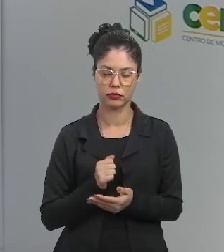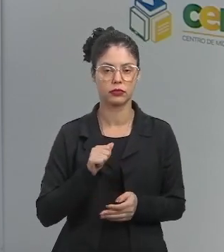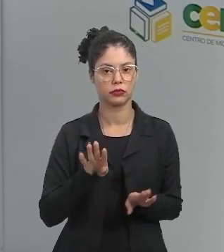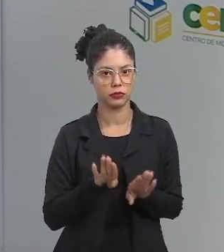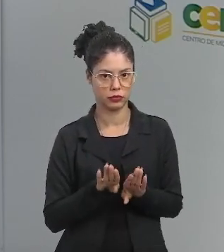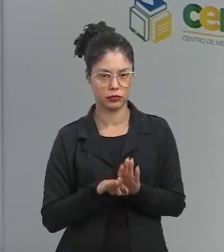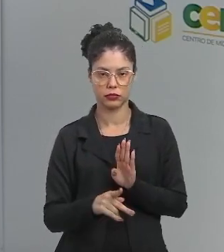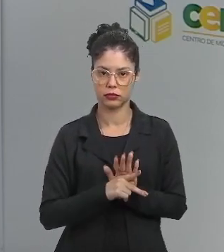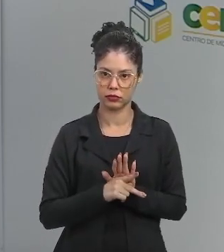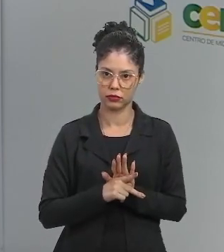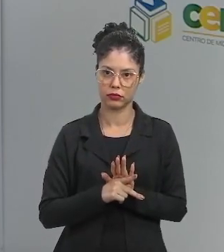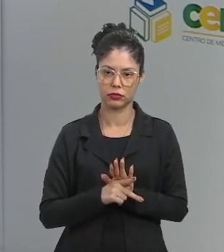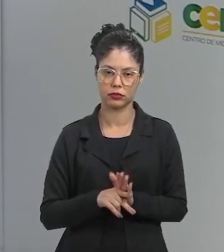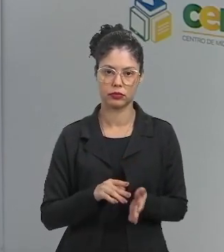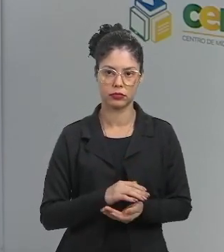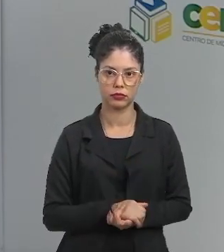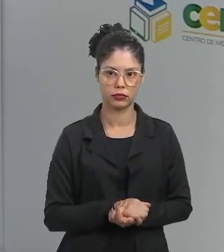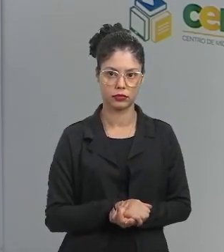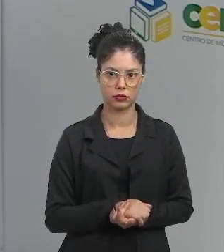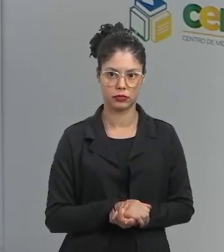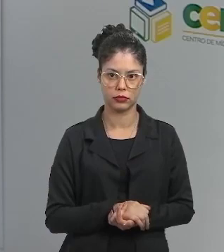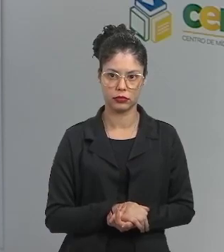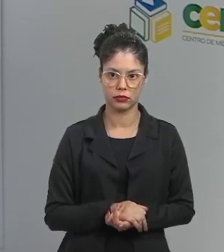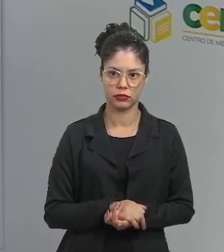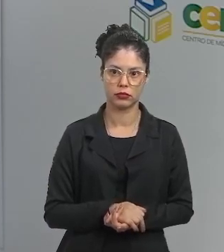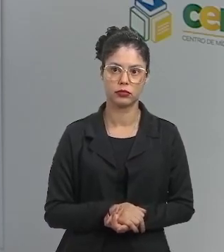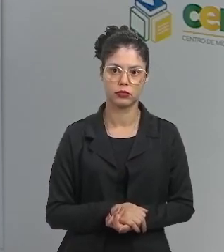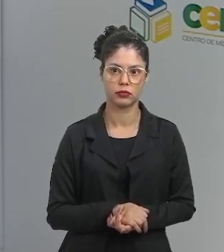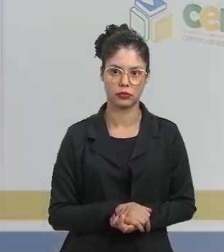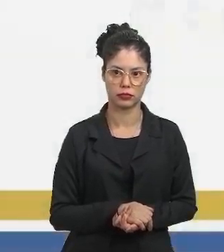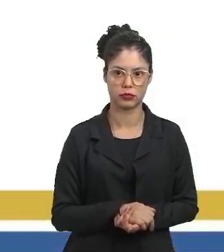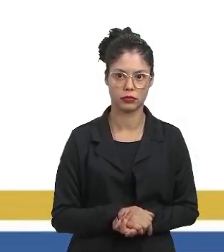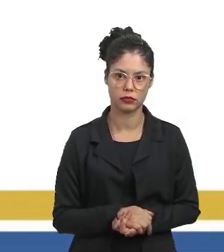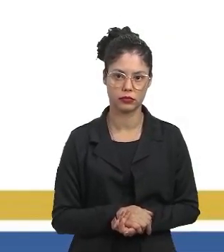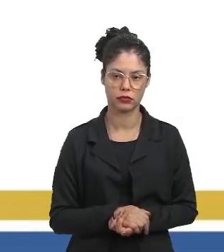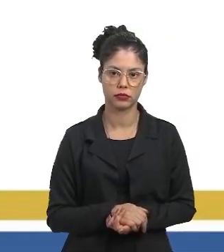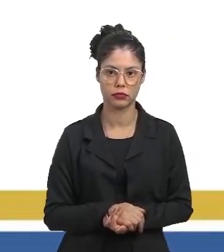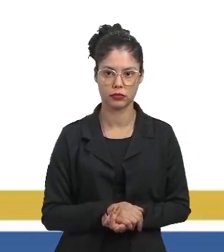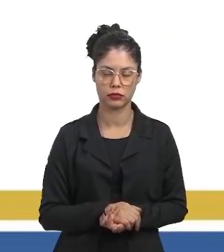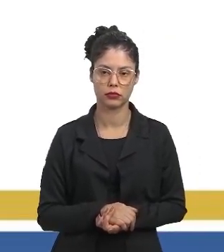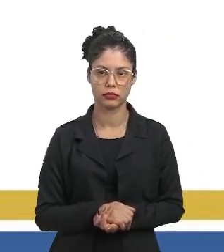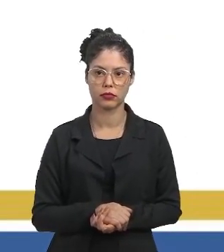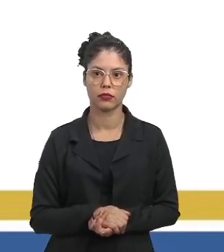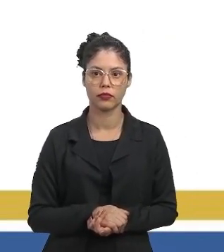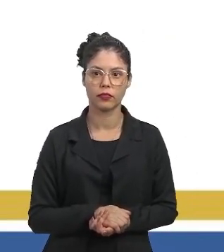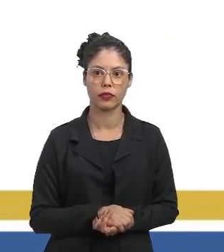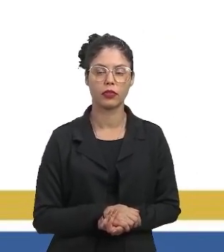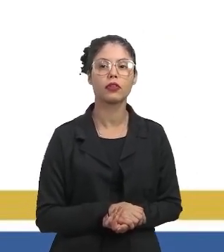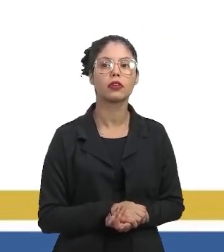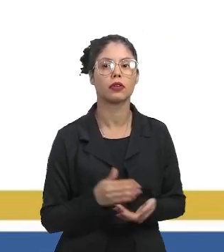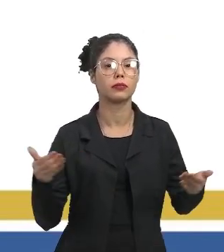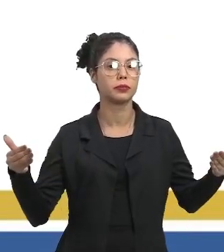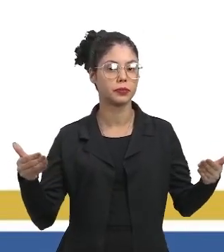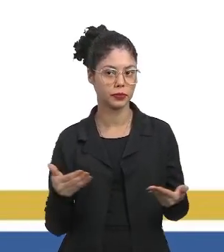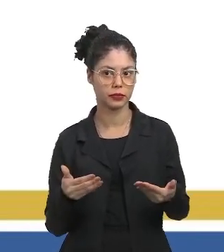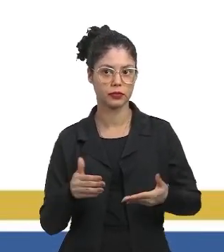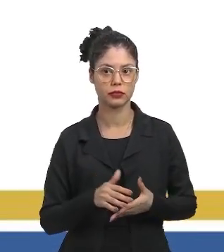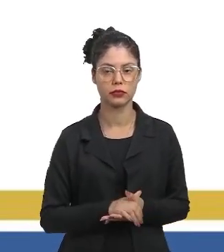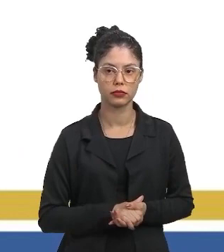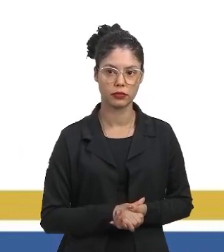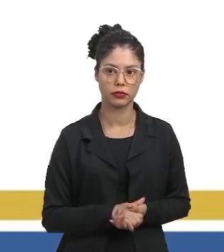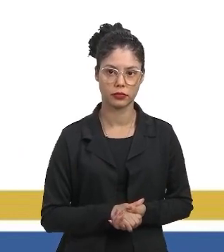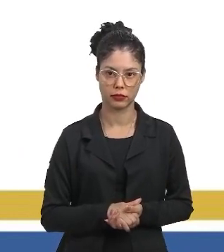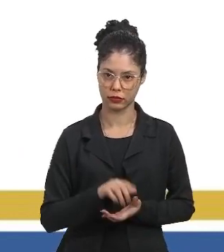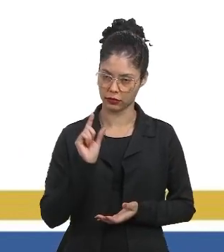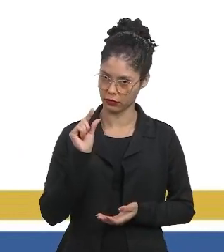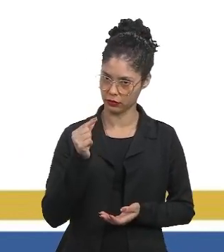equacionada. Ok? Então, vamos lá. Continuar. Pessoal, agora eu vou